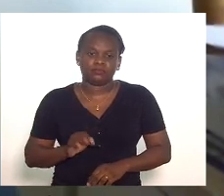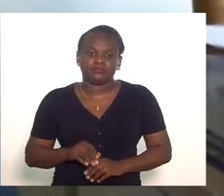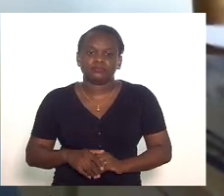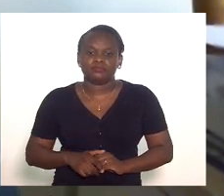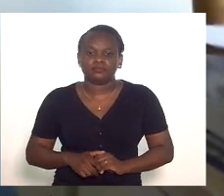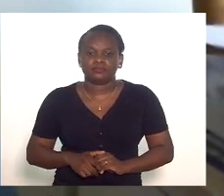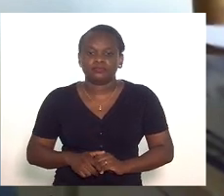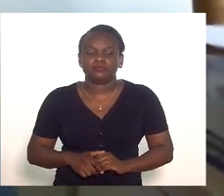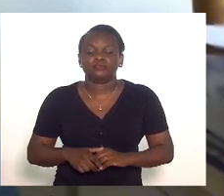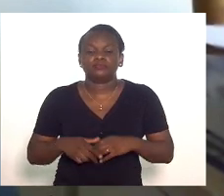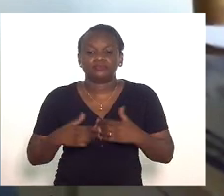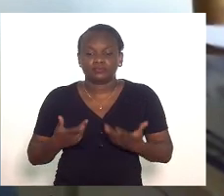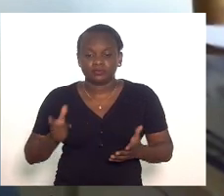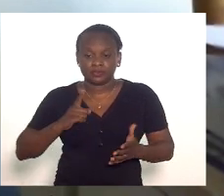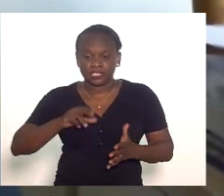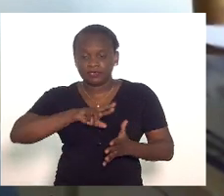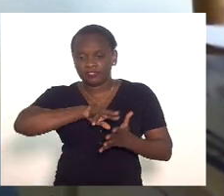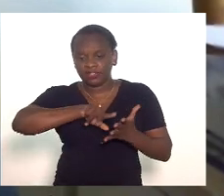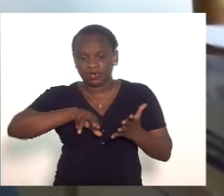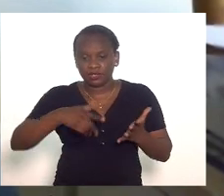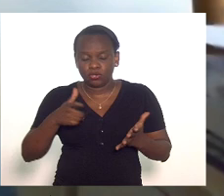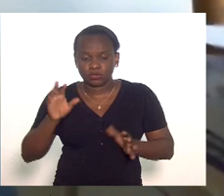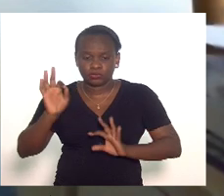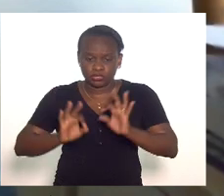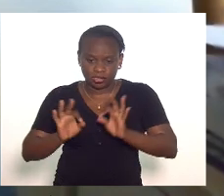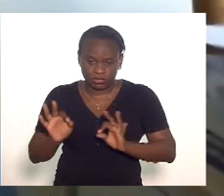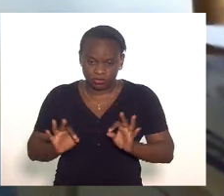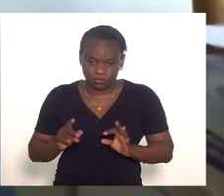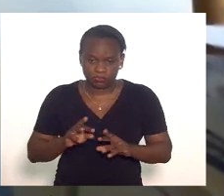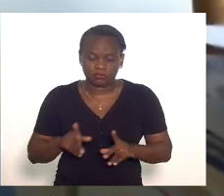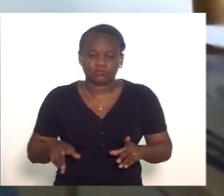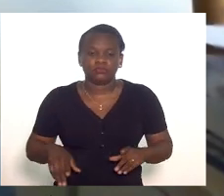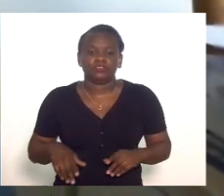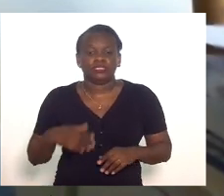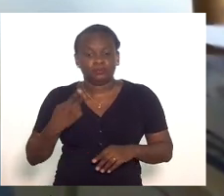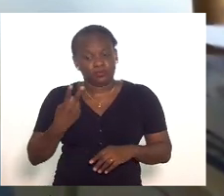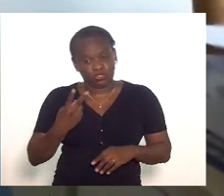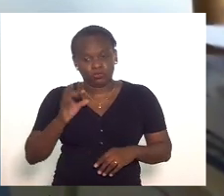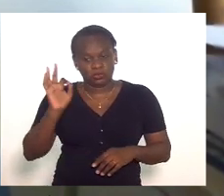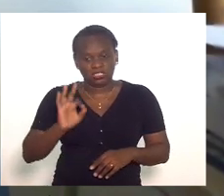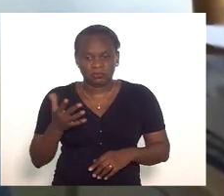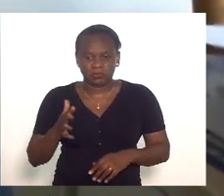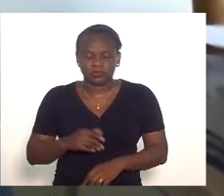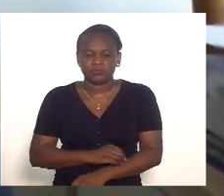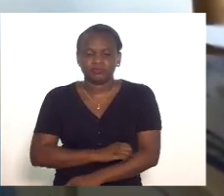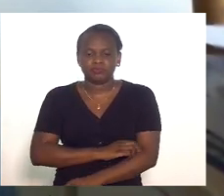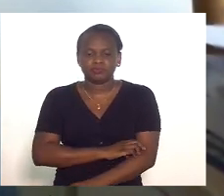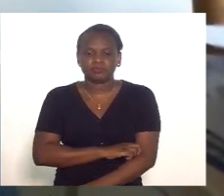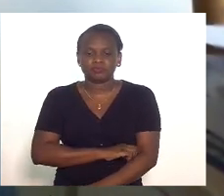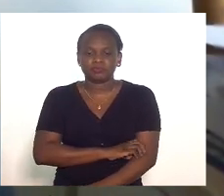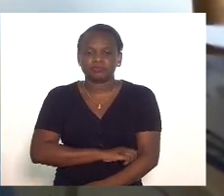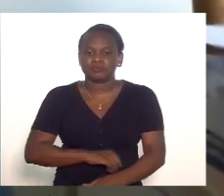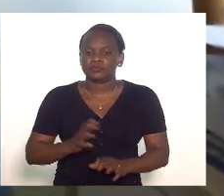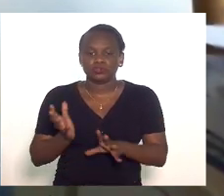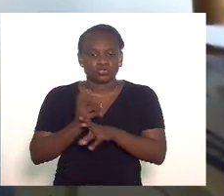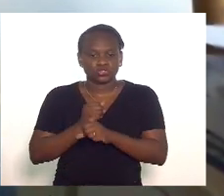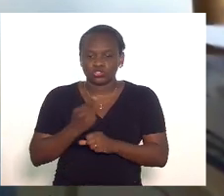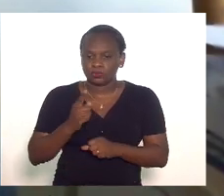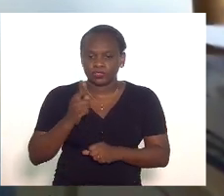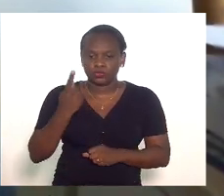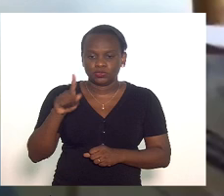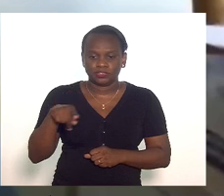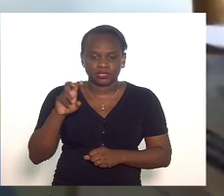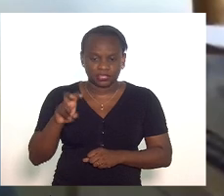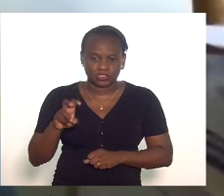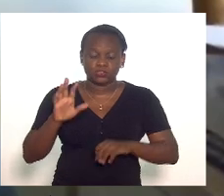e aí tem uma série de outros percentuais mais dois pelo menos que não somam um e meio